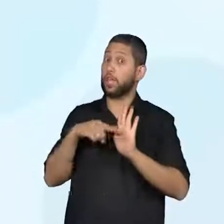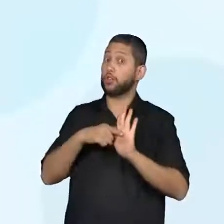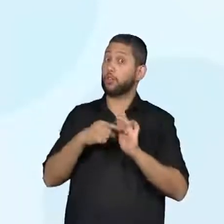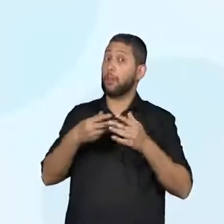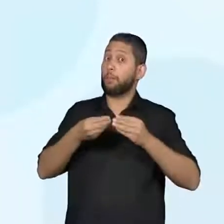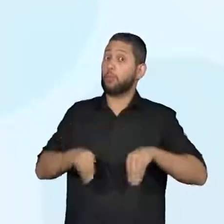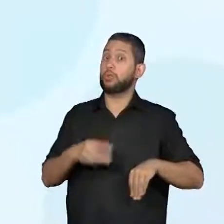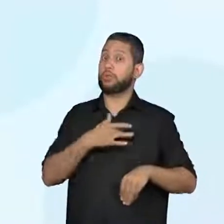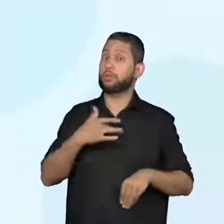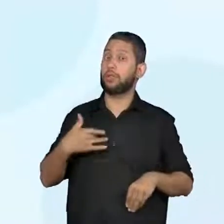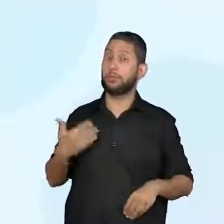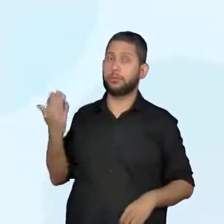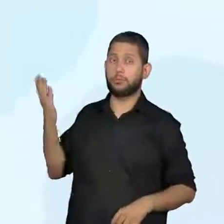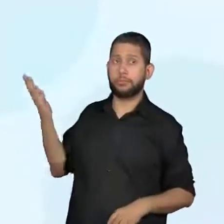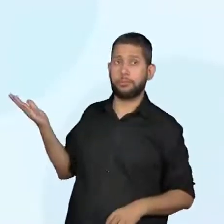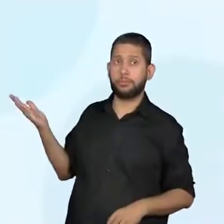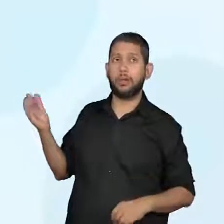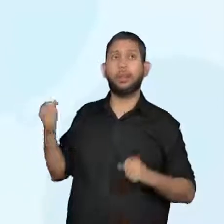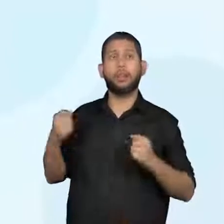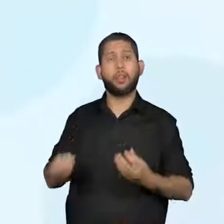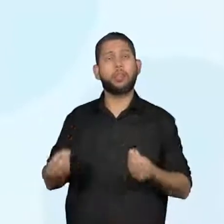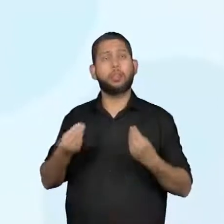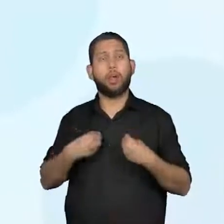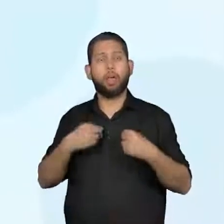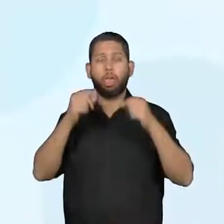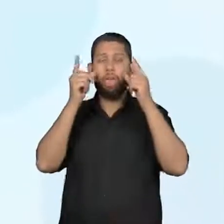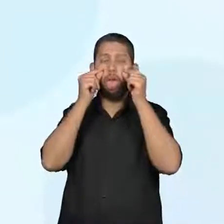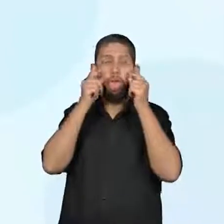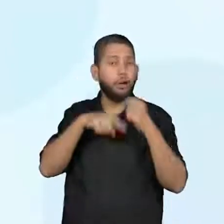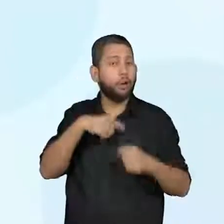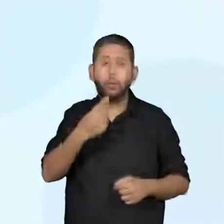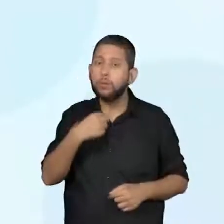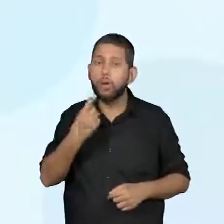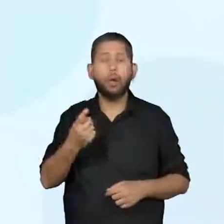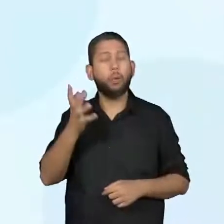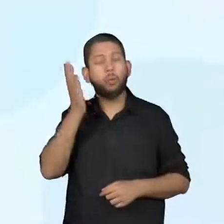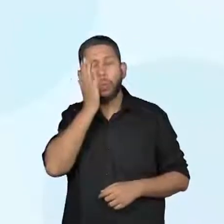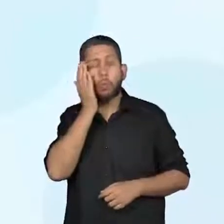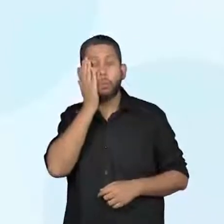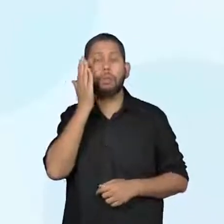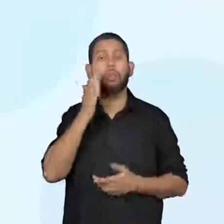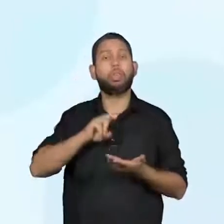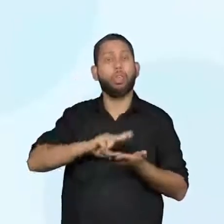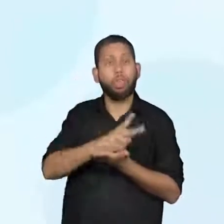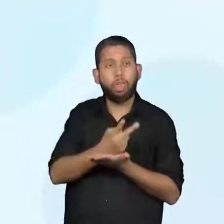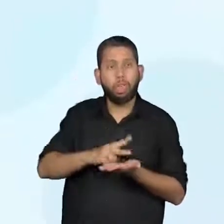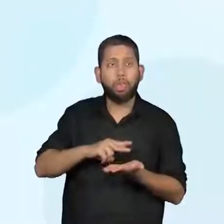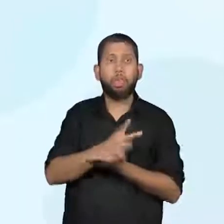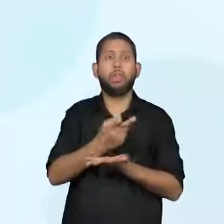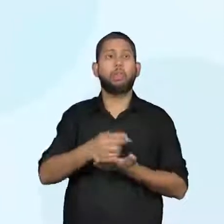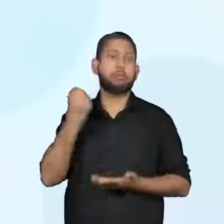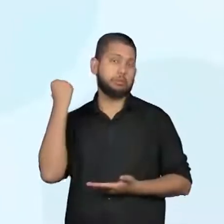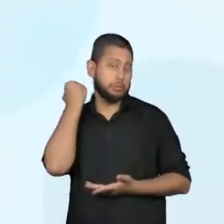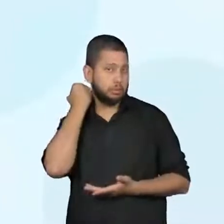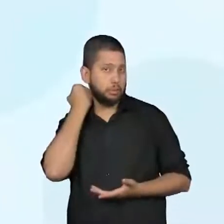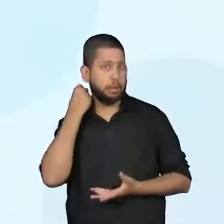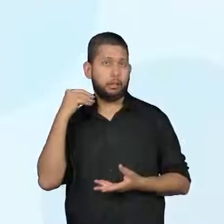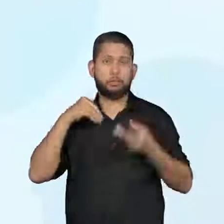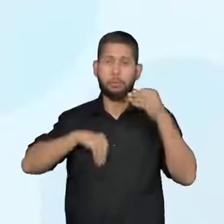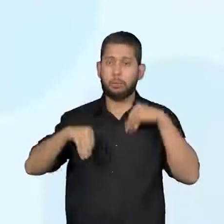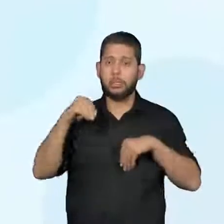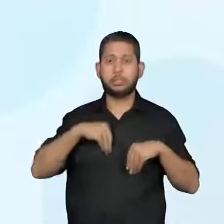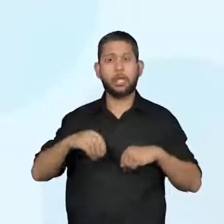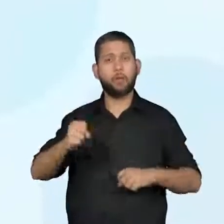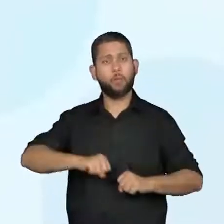a poluição sonora pode causar nos seres humanos. todos, todas essas aí e outras mais. E ao